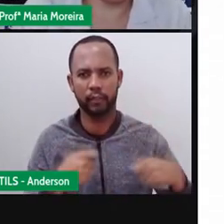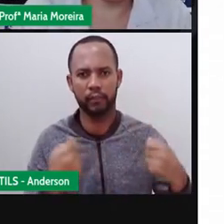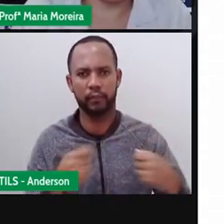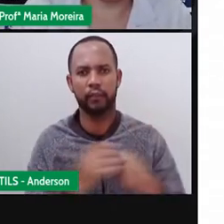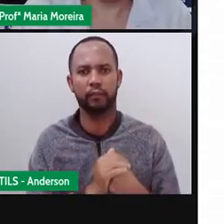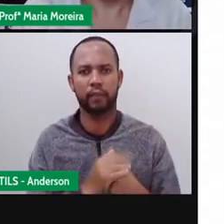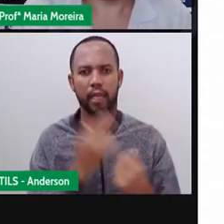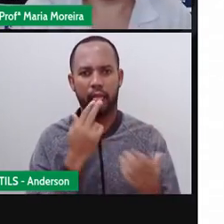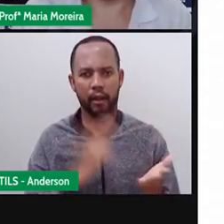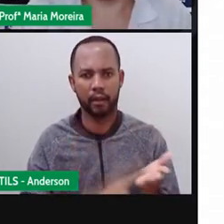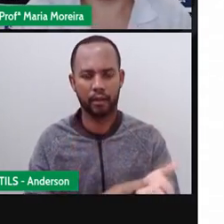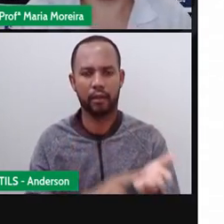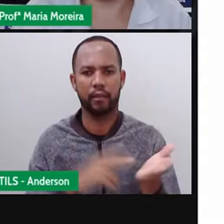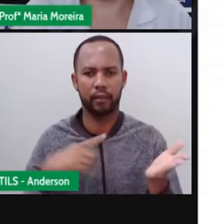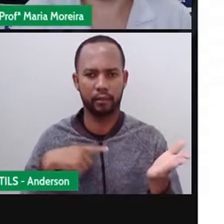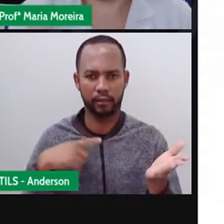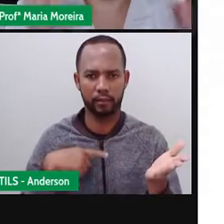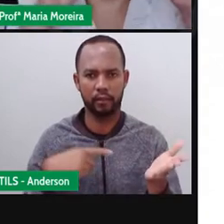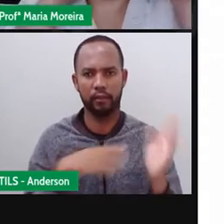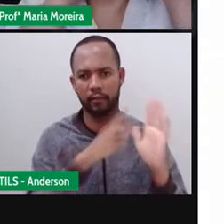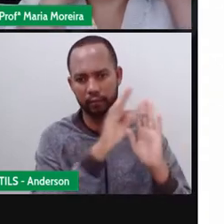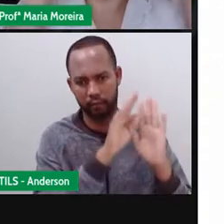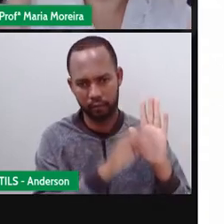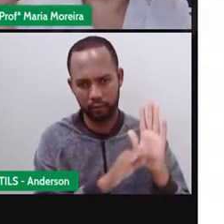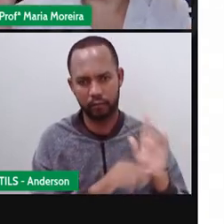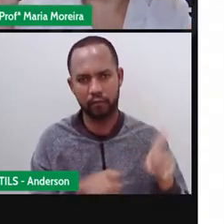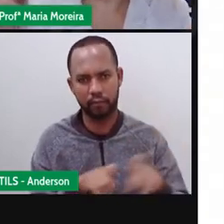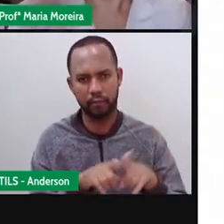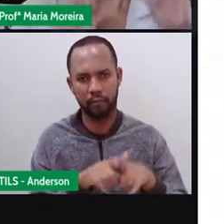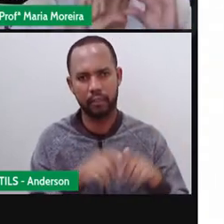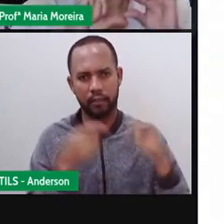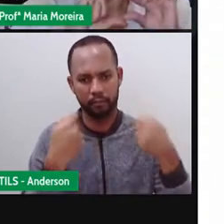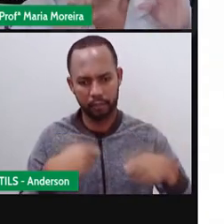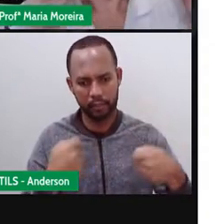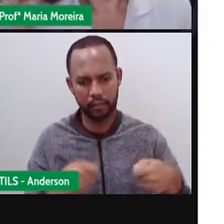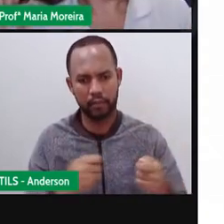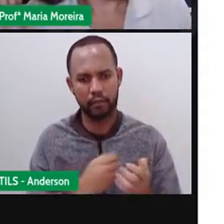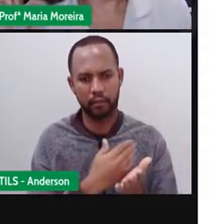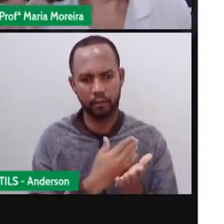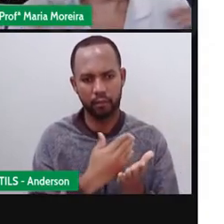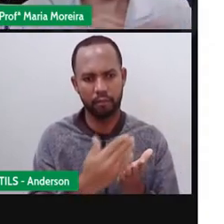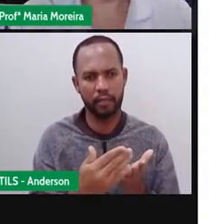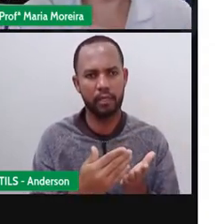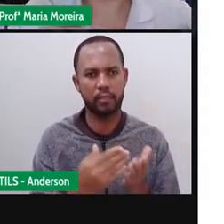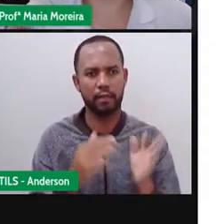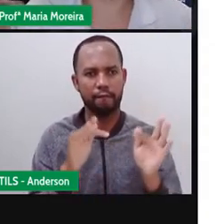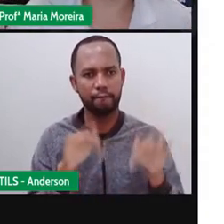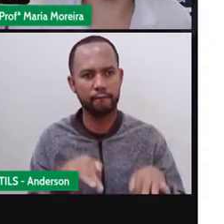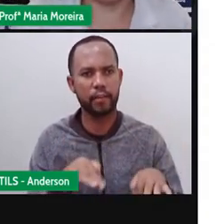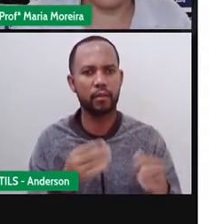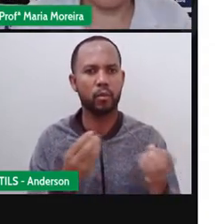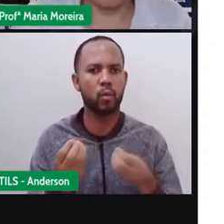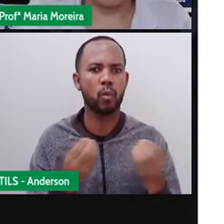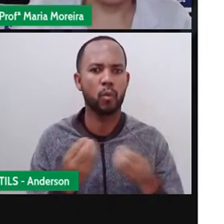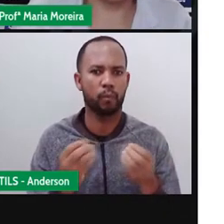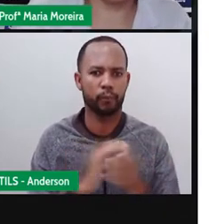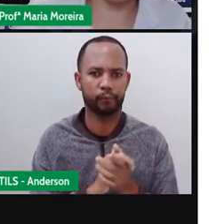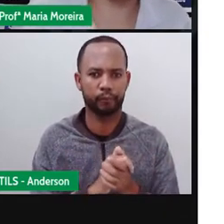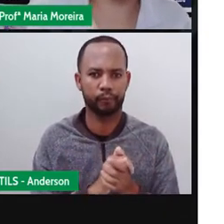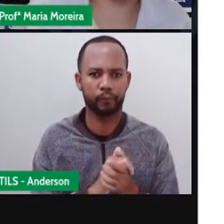é um texto narrativo. E se é um texto narrativo, ela precisa do início, do meio e do final.